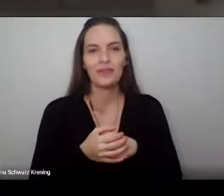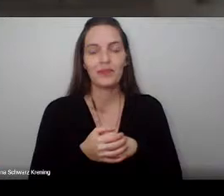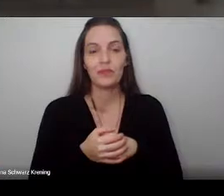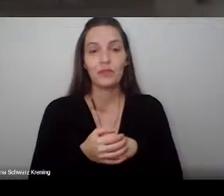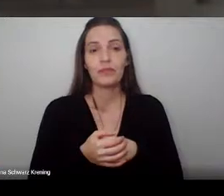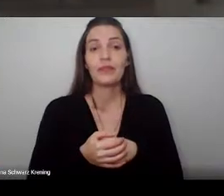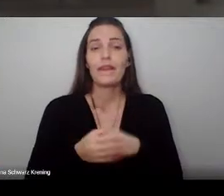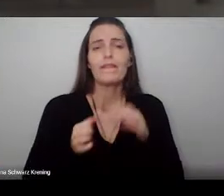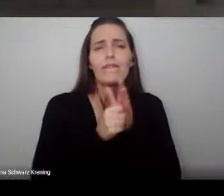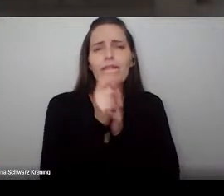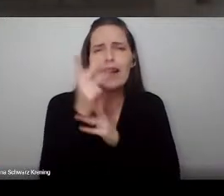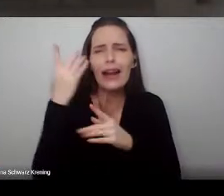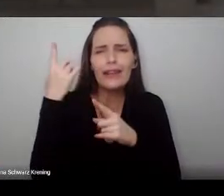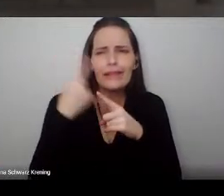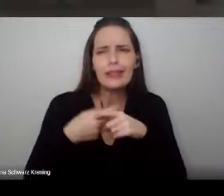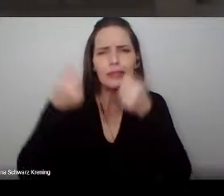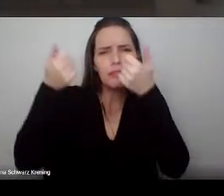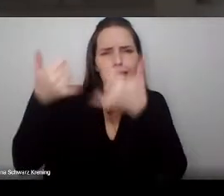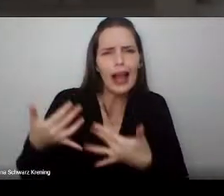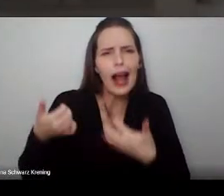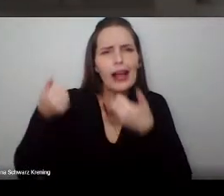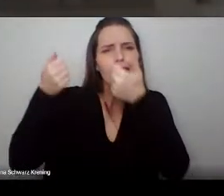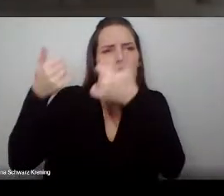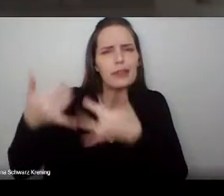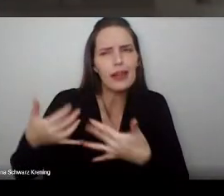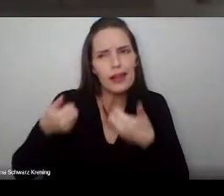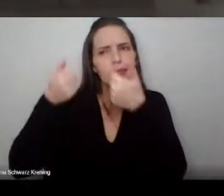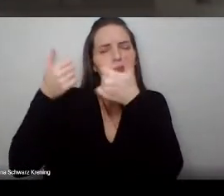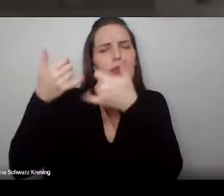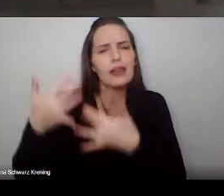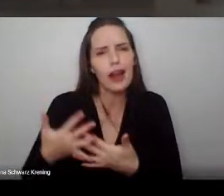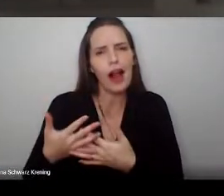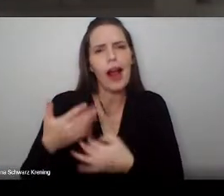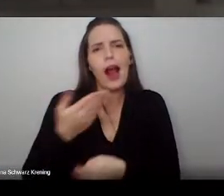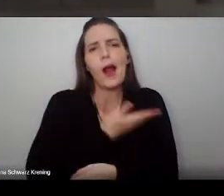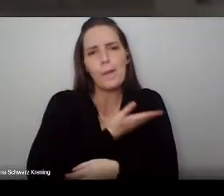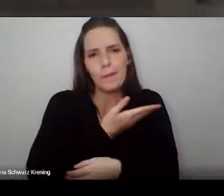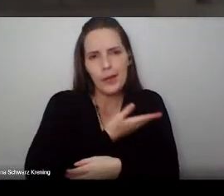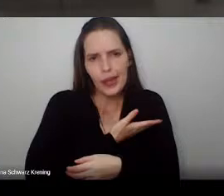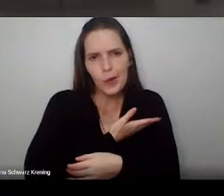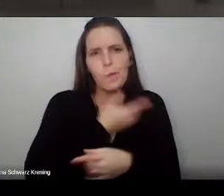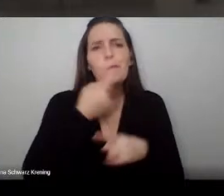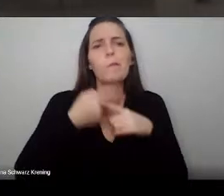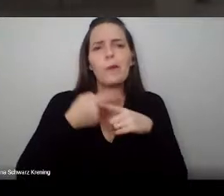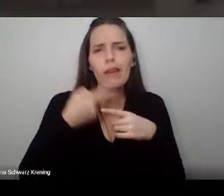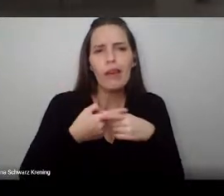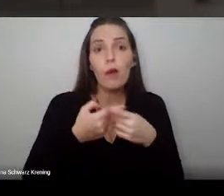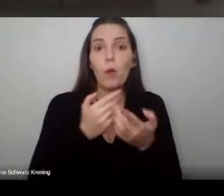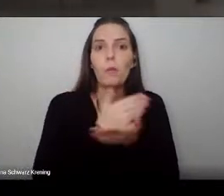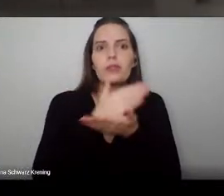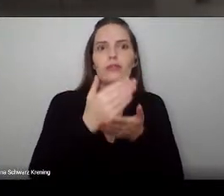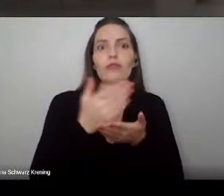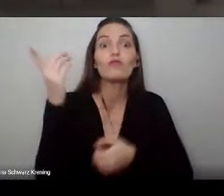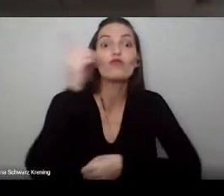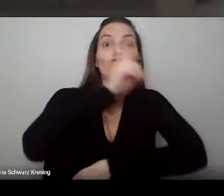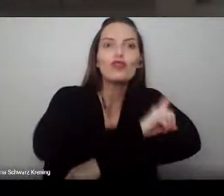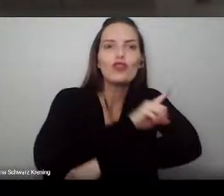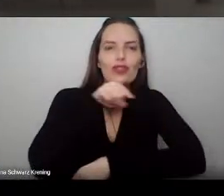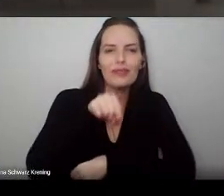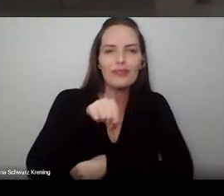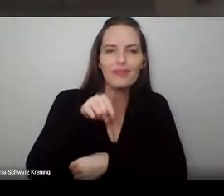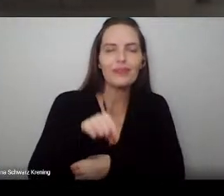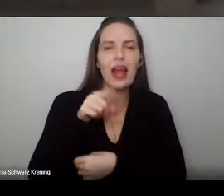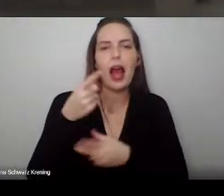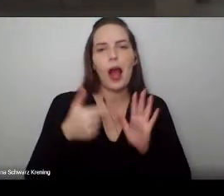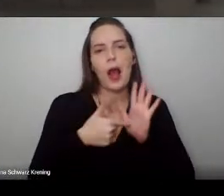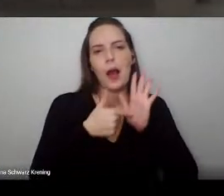familiares e amigos, vamos começar pelo dia em que fomos apresentados. 40 caloros e uma sal apertada, com entusiasmo no